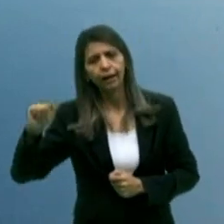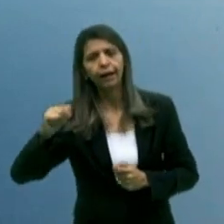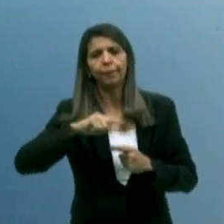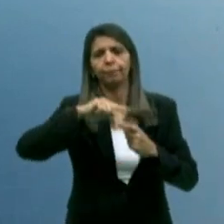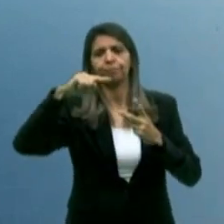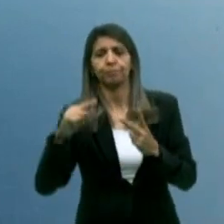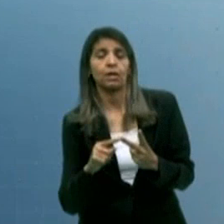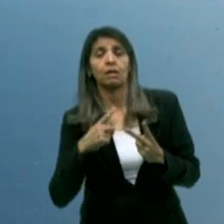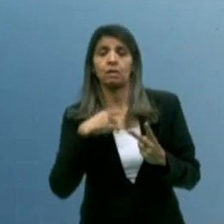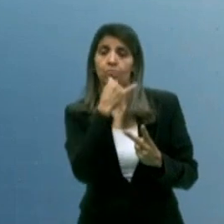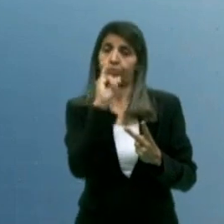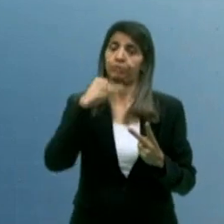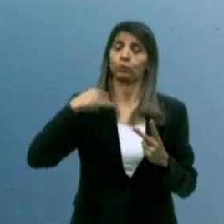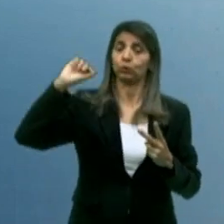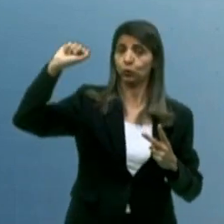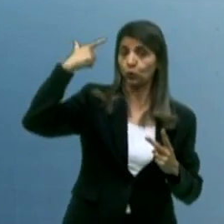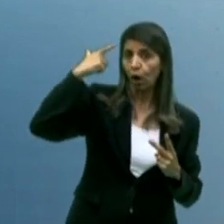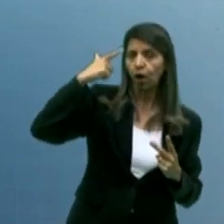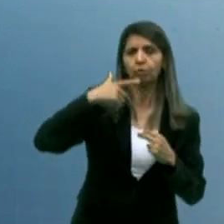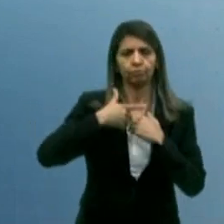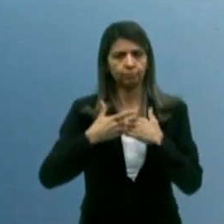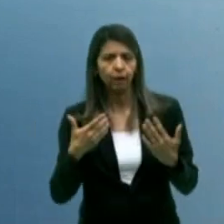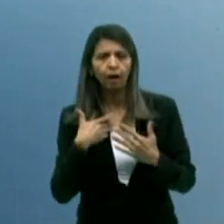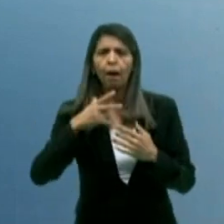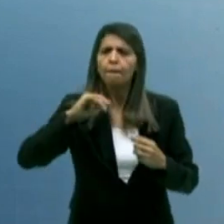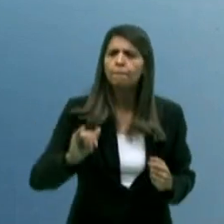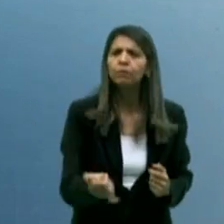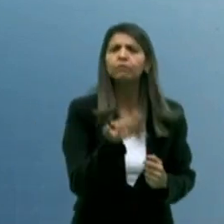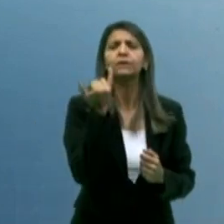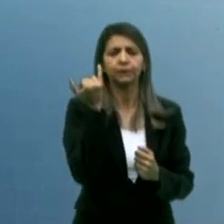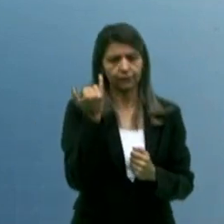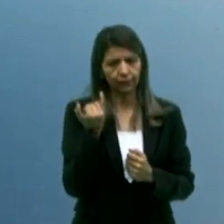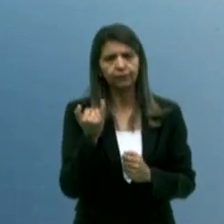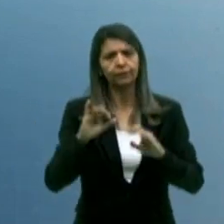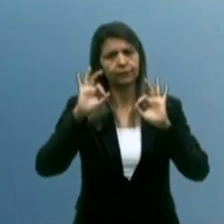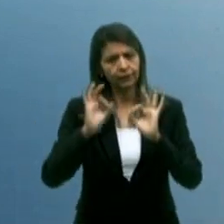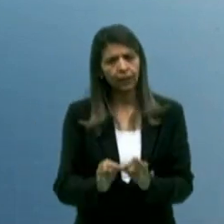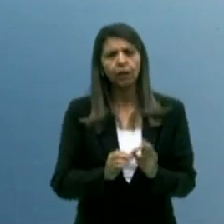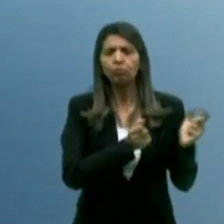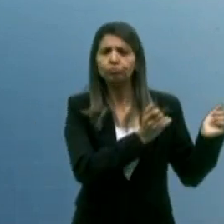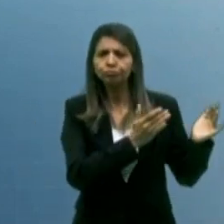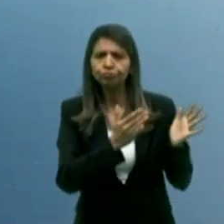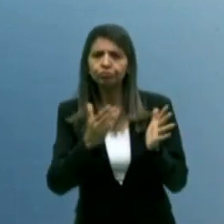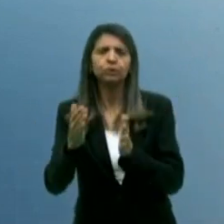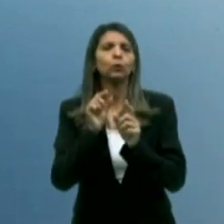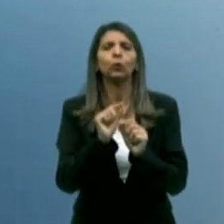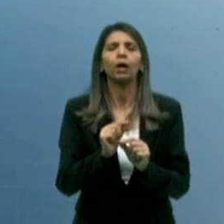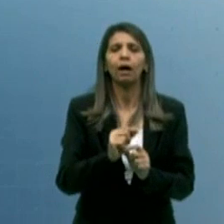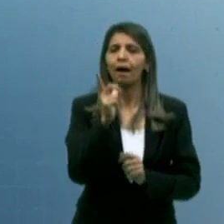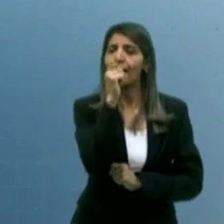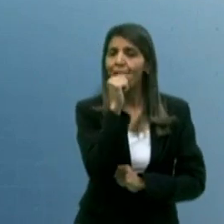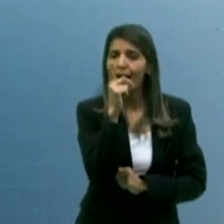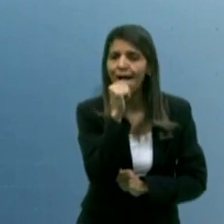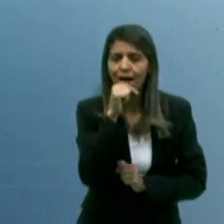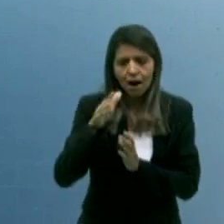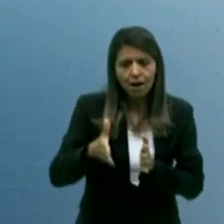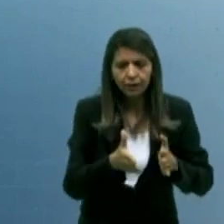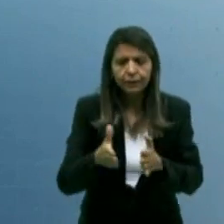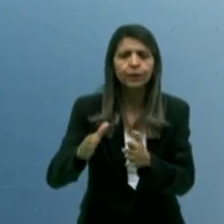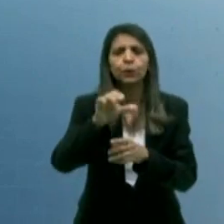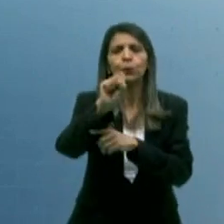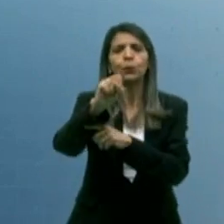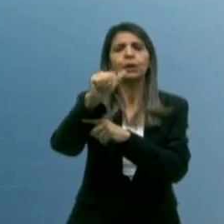a energia solar. Aproveitar o que passamos a ter a partir da chegada das águas do São Francisco.